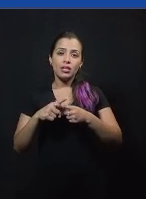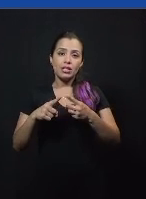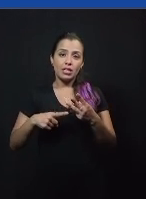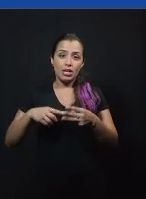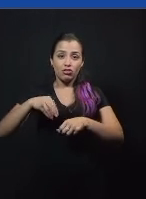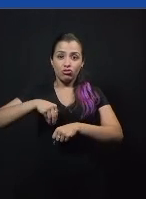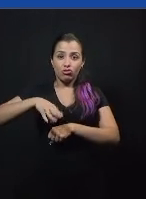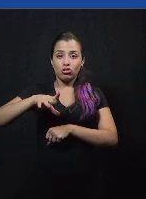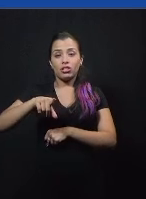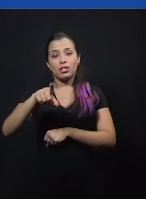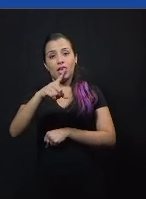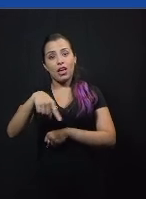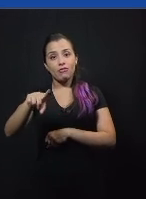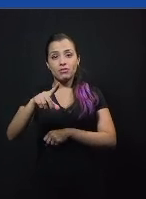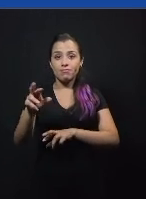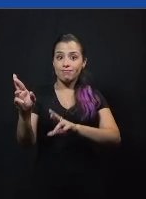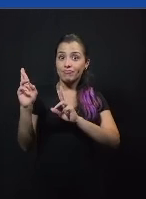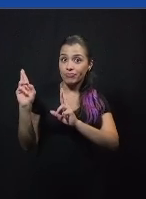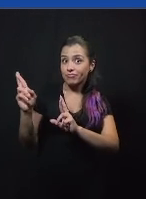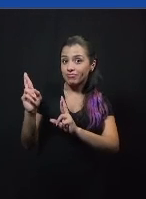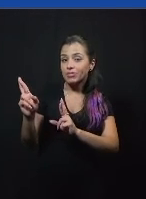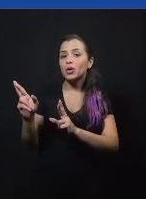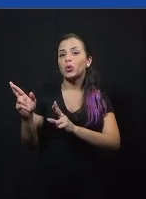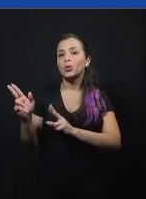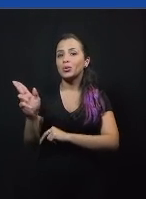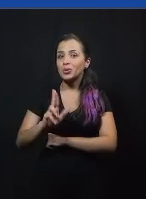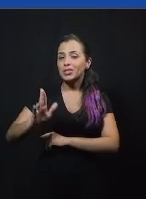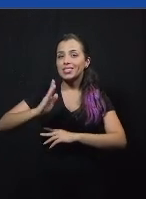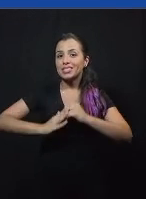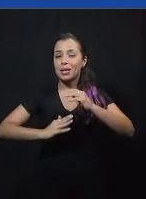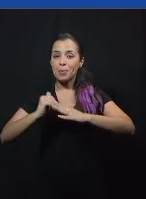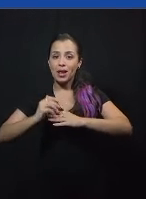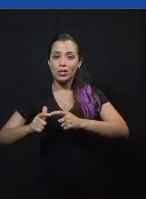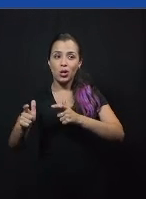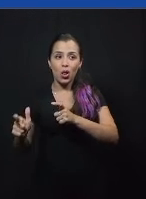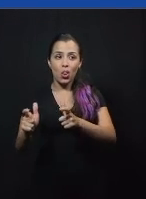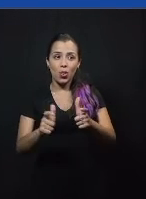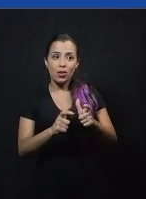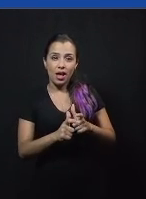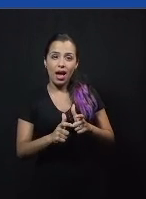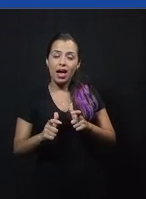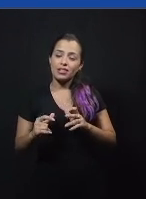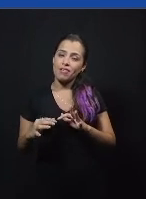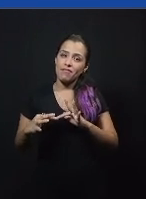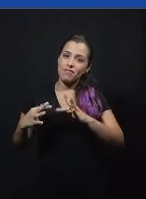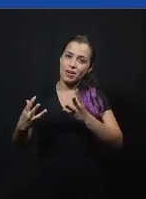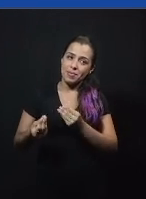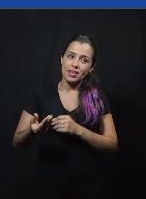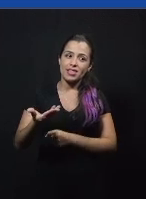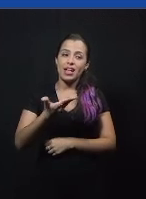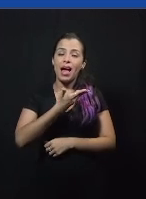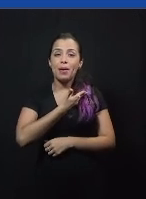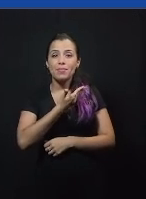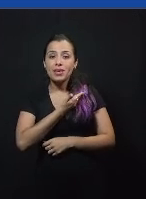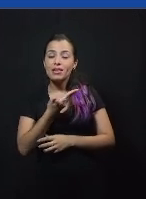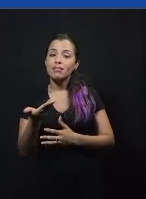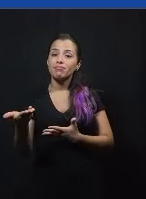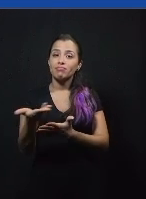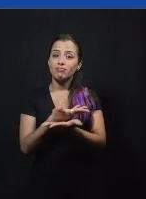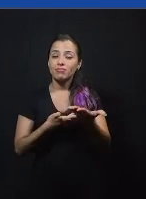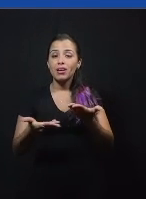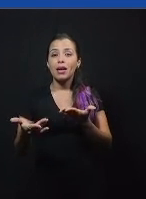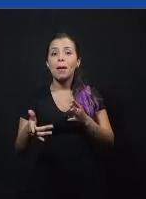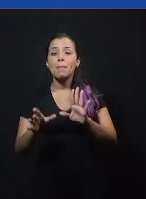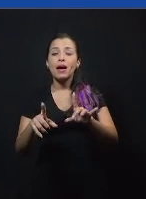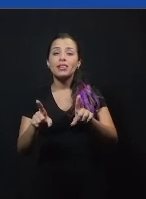espero que vocês possam usar tanto em discussões familiares entre amigos mas também se vocês forem